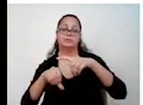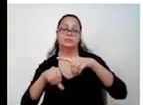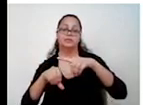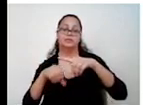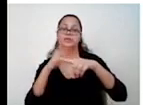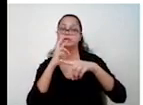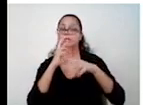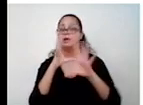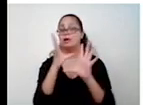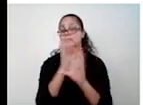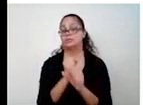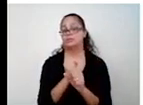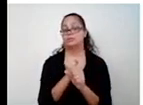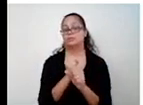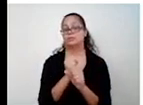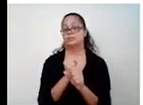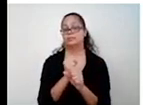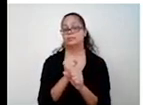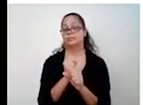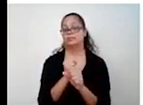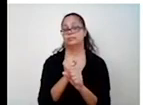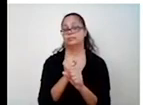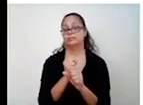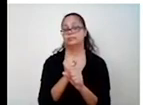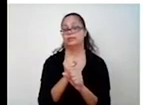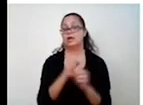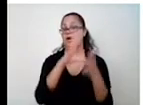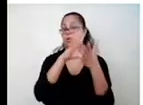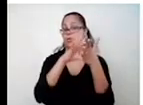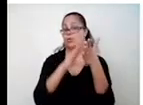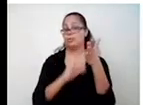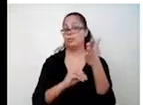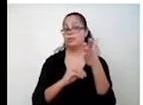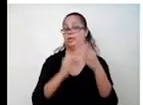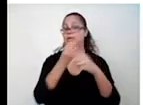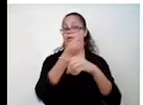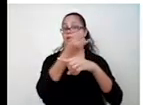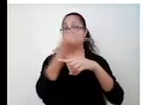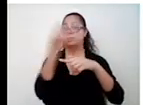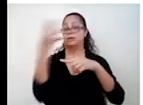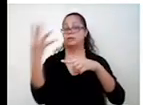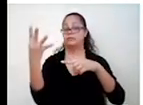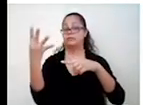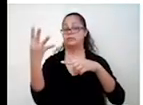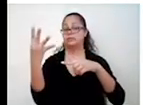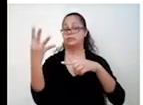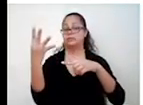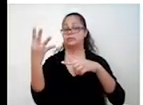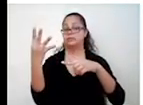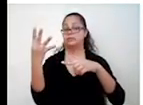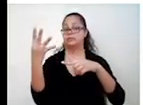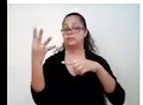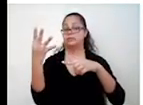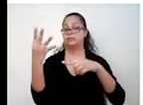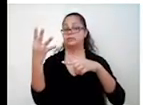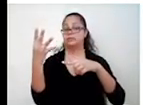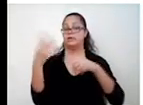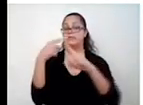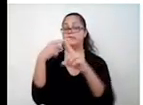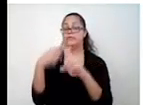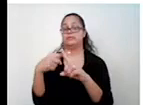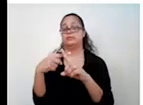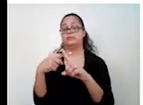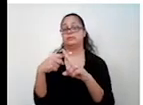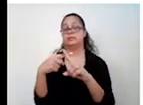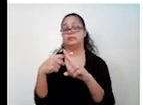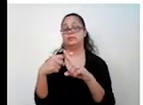Então, essa aqui é a soma, ó. Copia a fração de cima, igualzinho, 5 sobre 3. Faz vezes